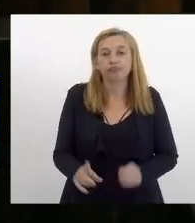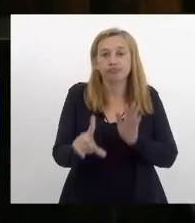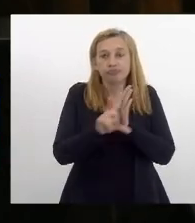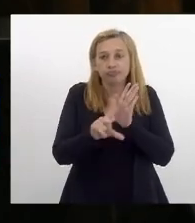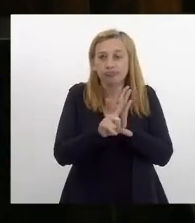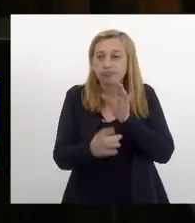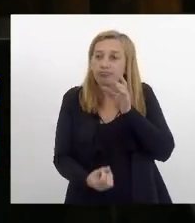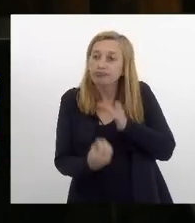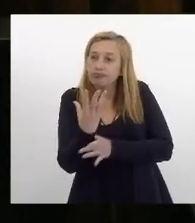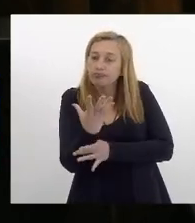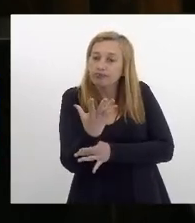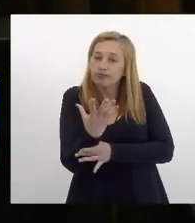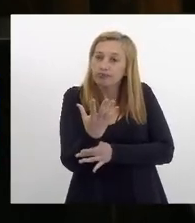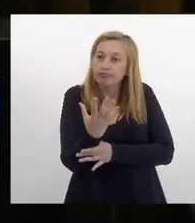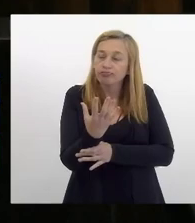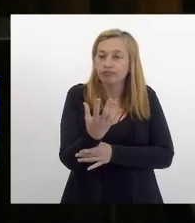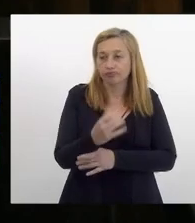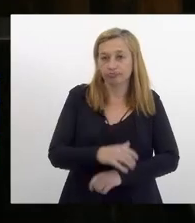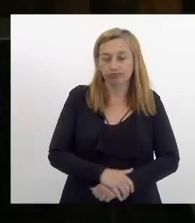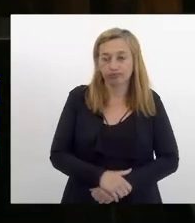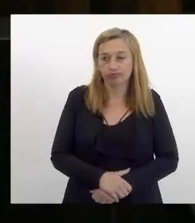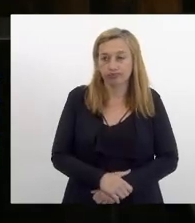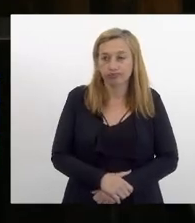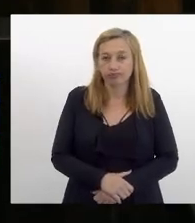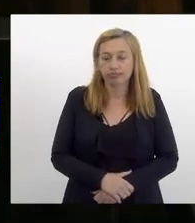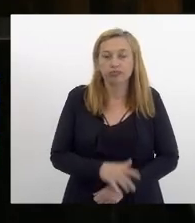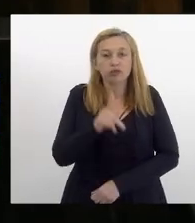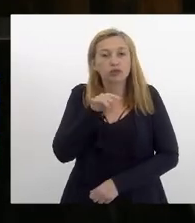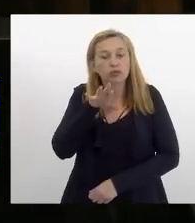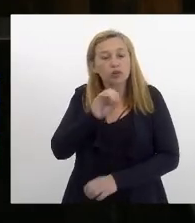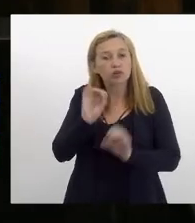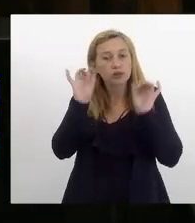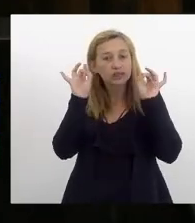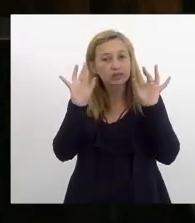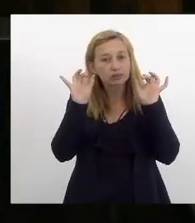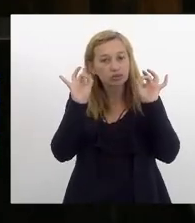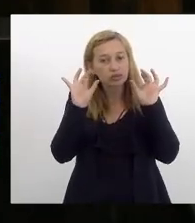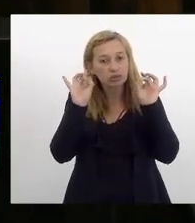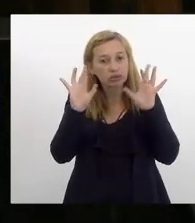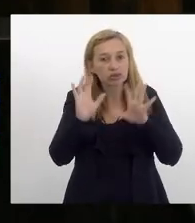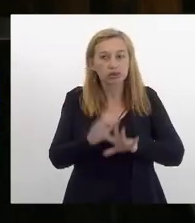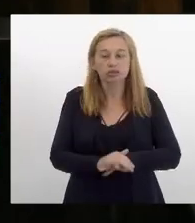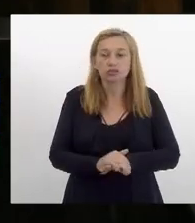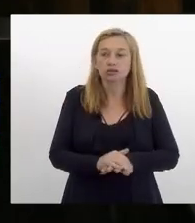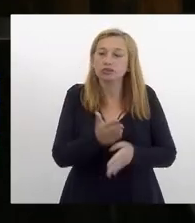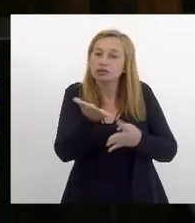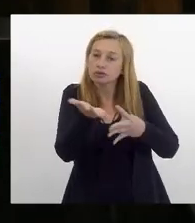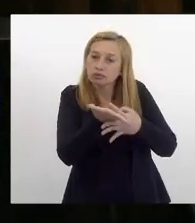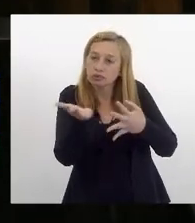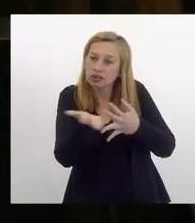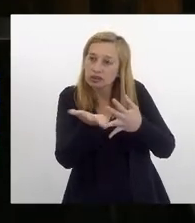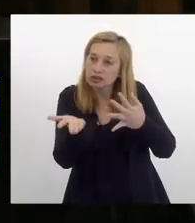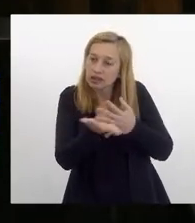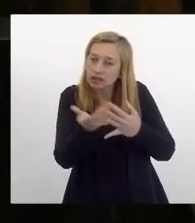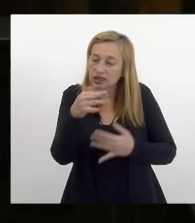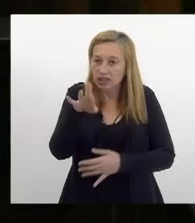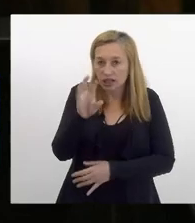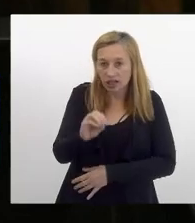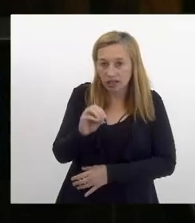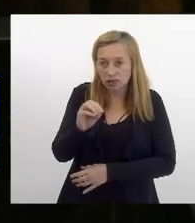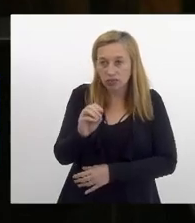que criou que instituiu o programa especial de parcelamento de créditos